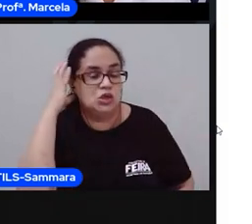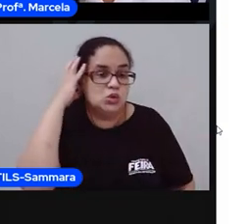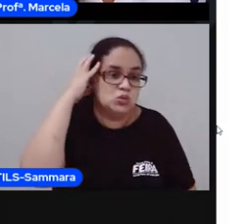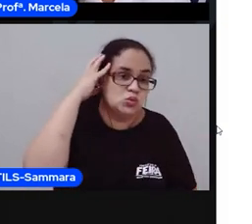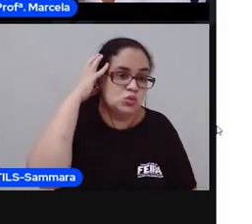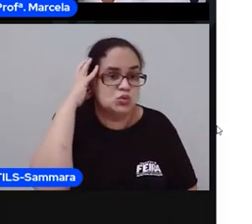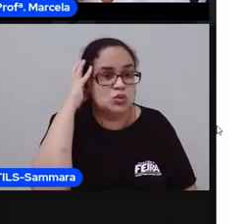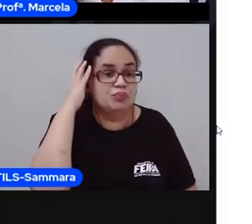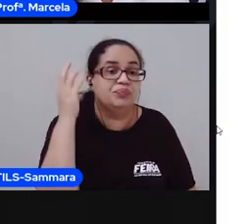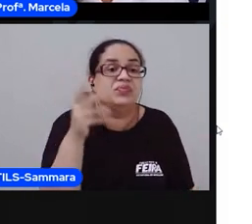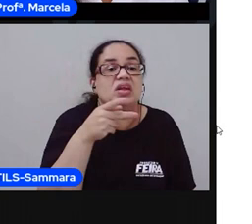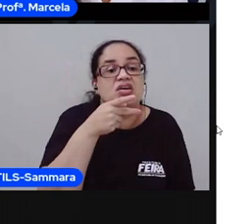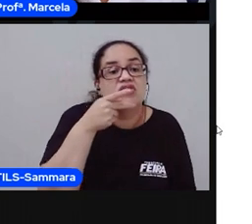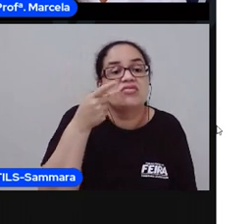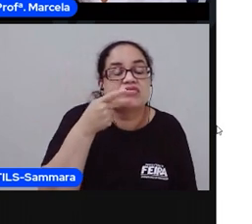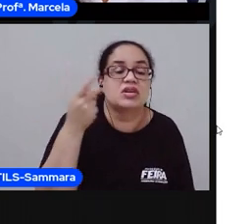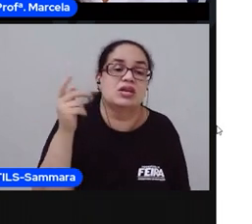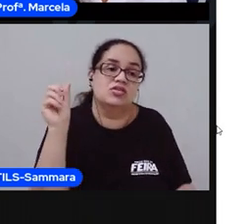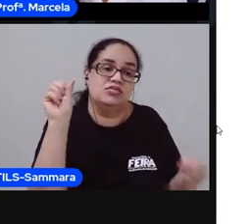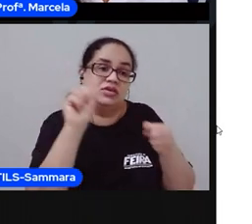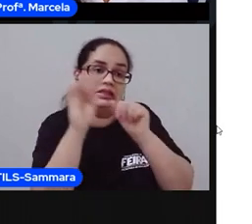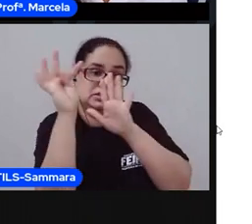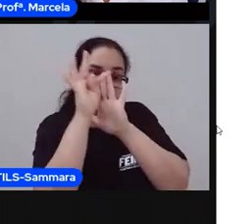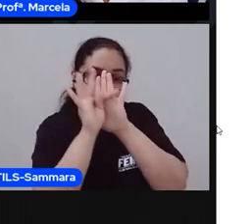para a palavra, para o texto?